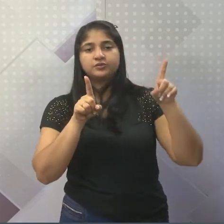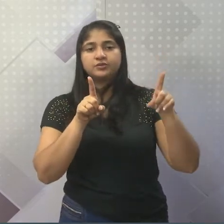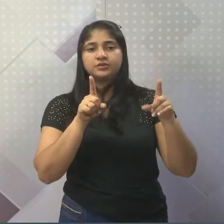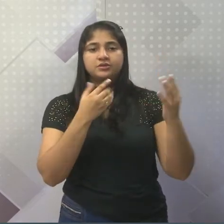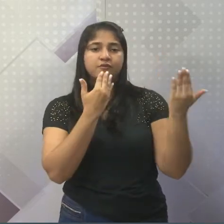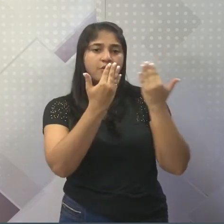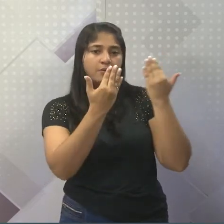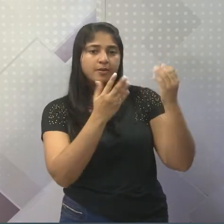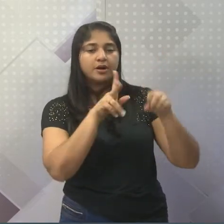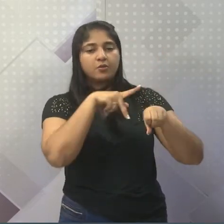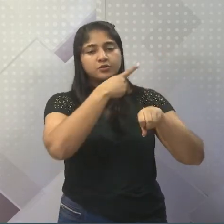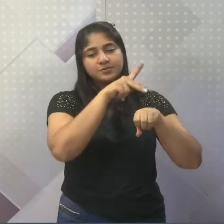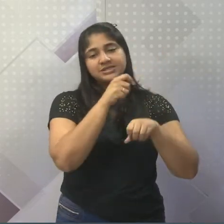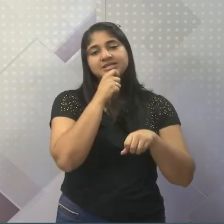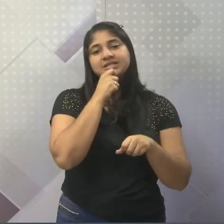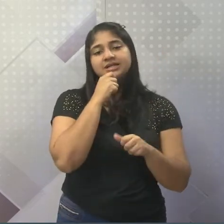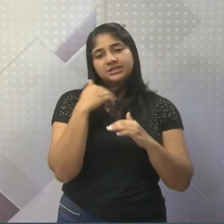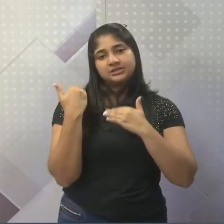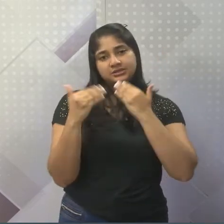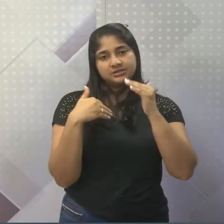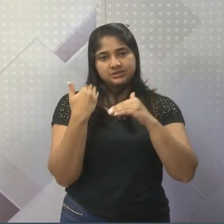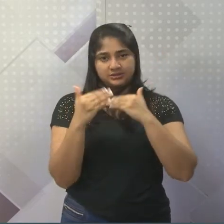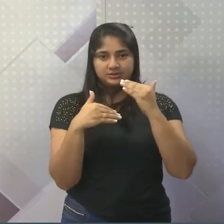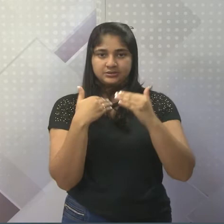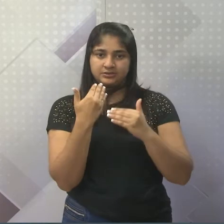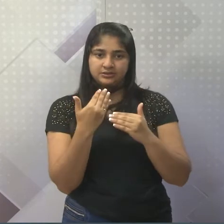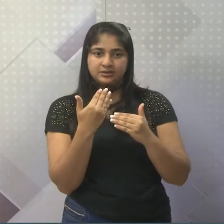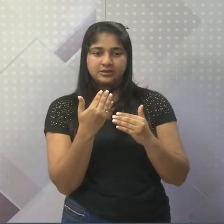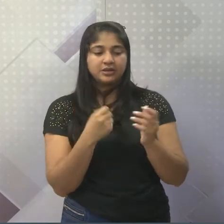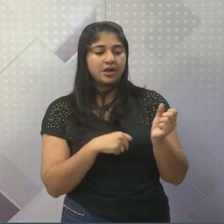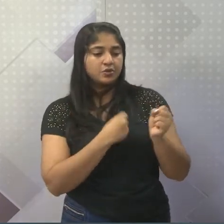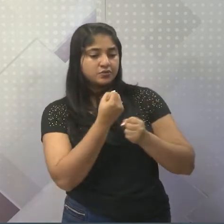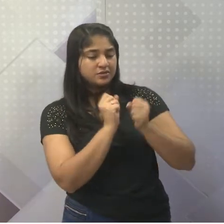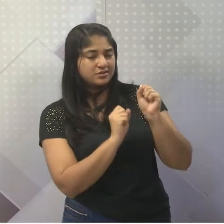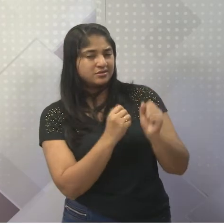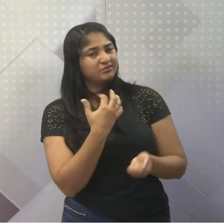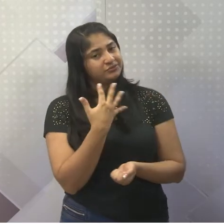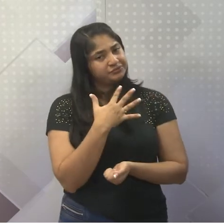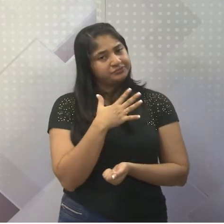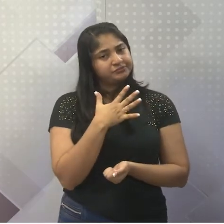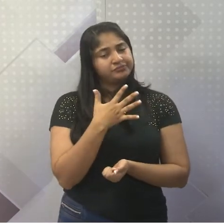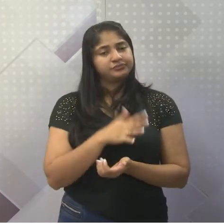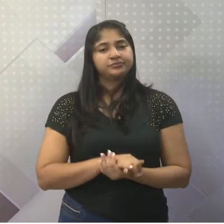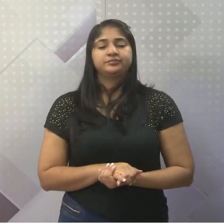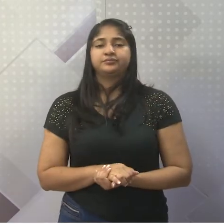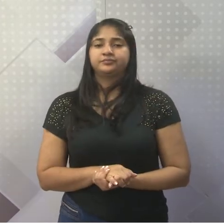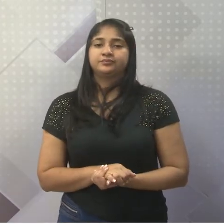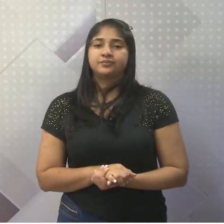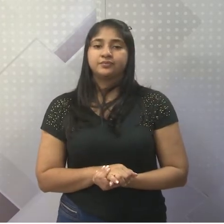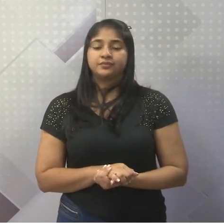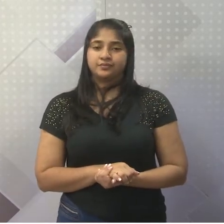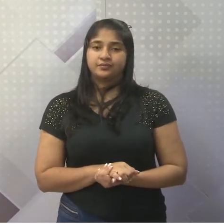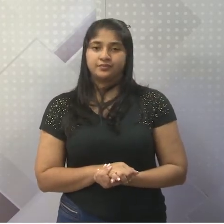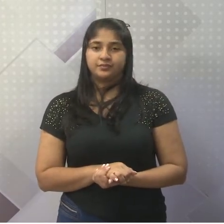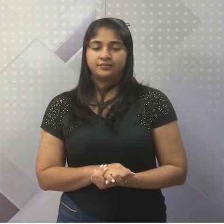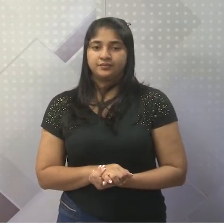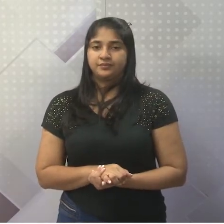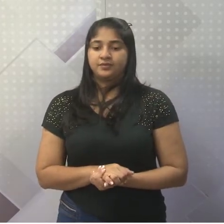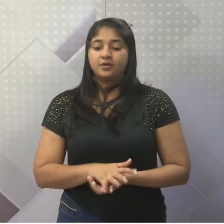subdesenvolvidos que tem um nível de industrialização considerável. O território